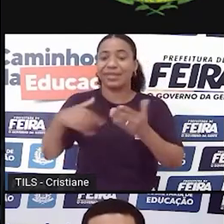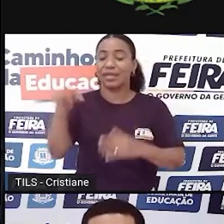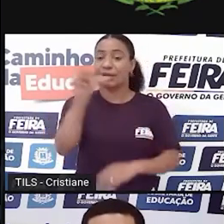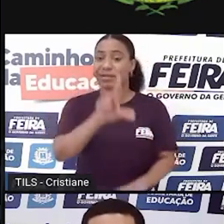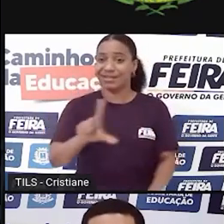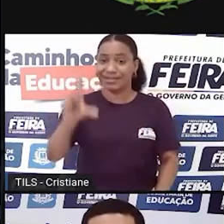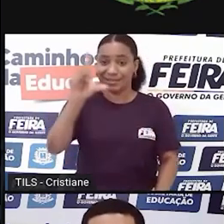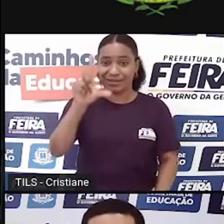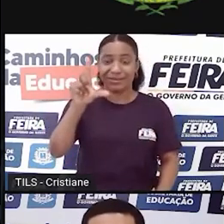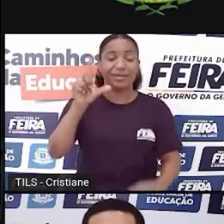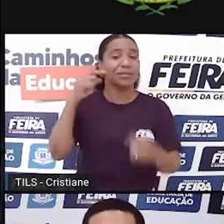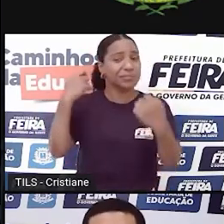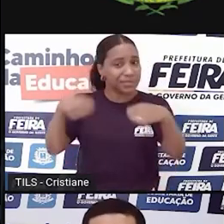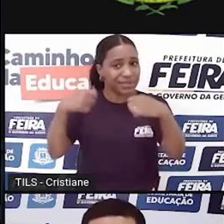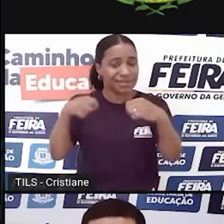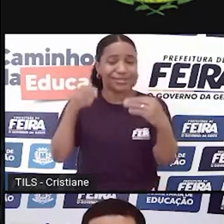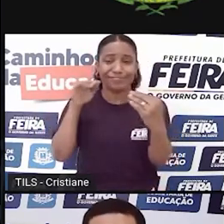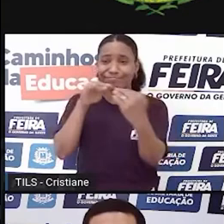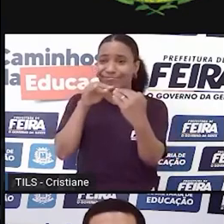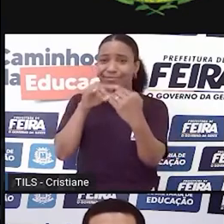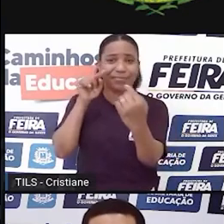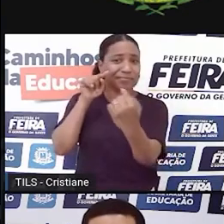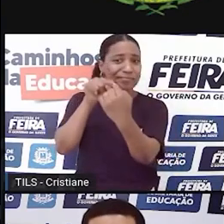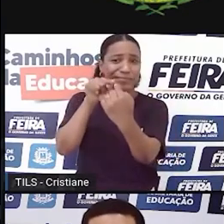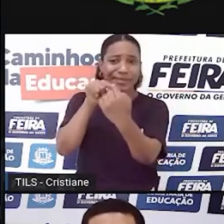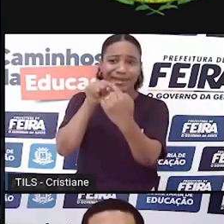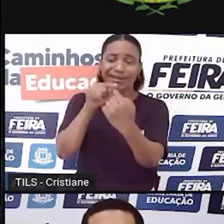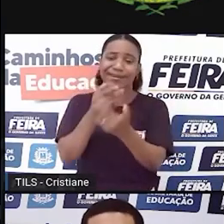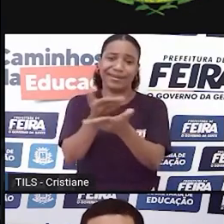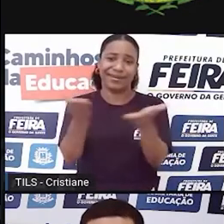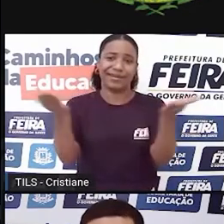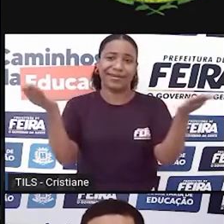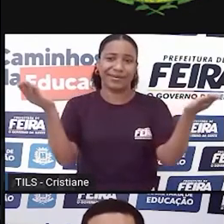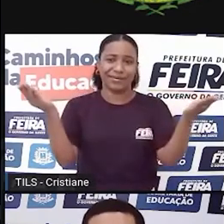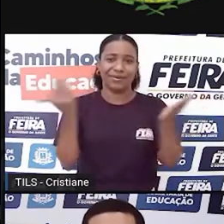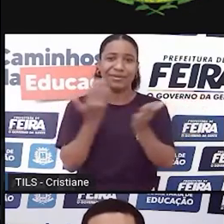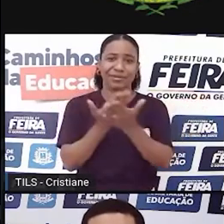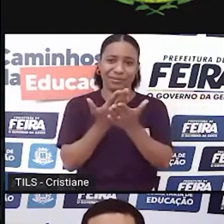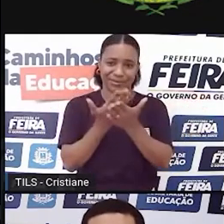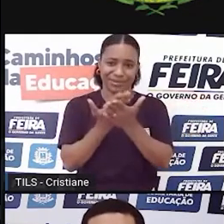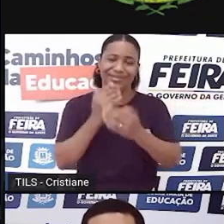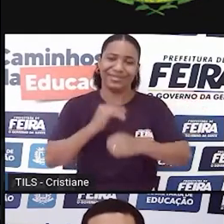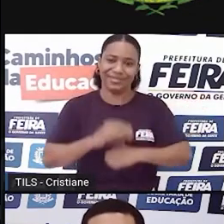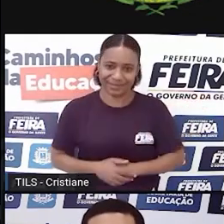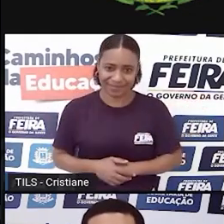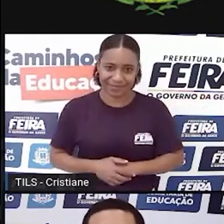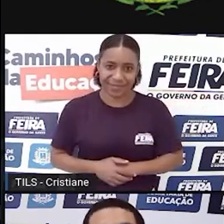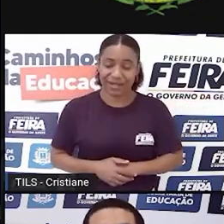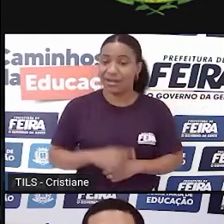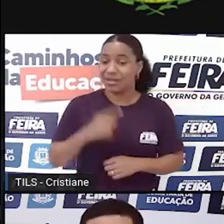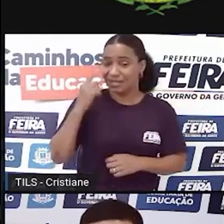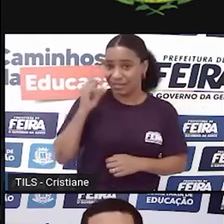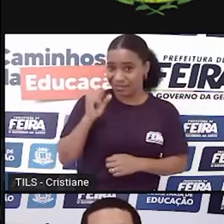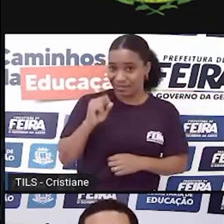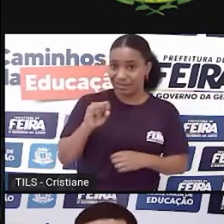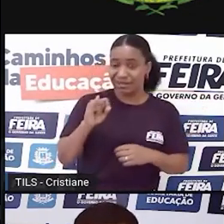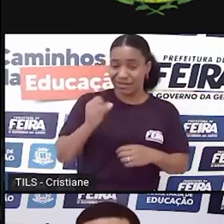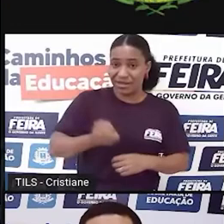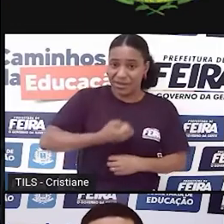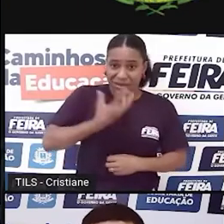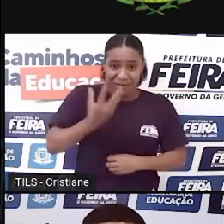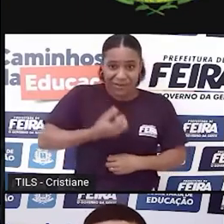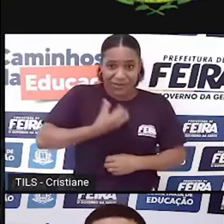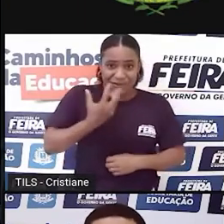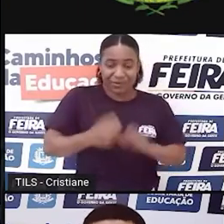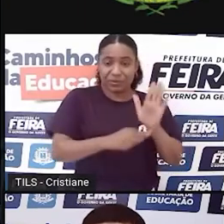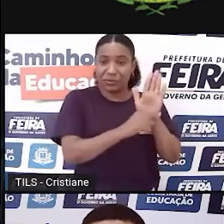venha a representar os nossos estudantes. Não dá mais para levar somente Clarice Lispector, Cicília Meirelles,